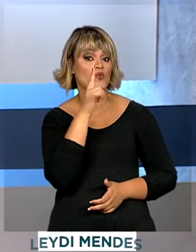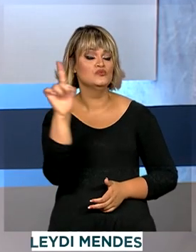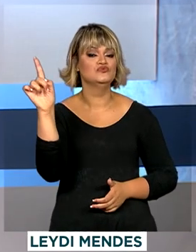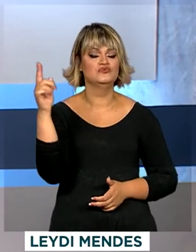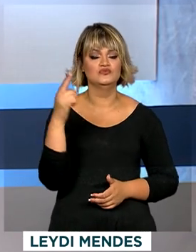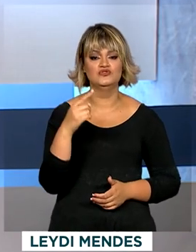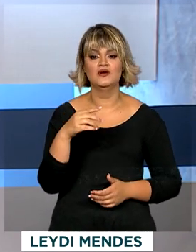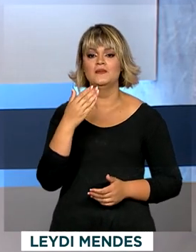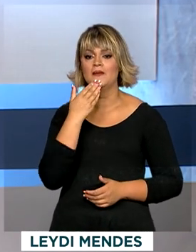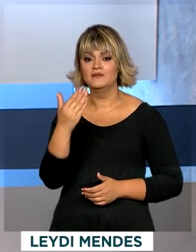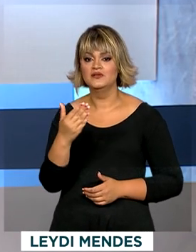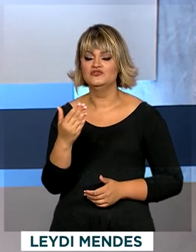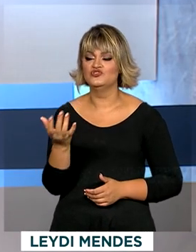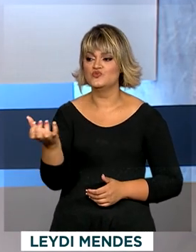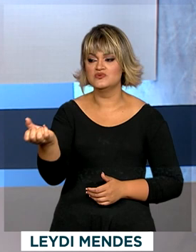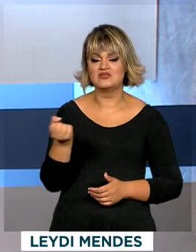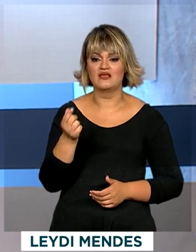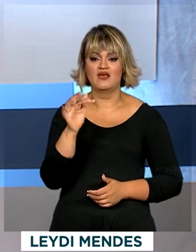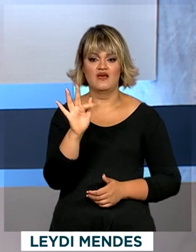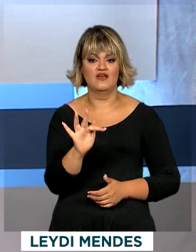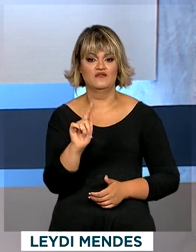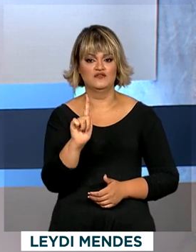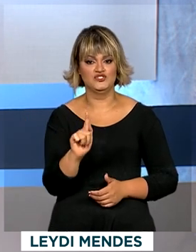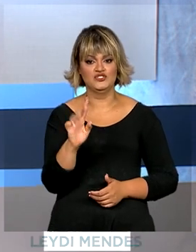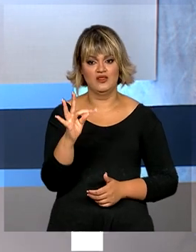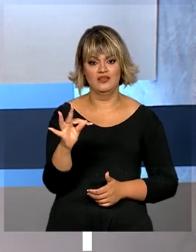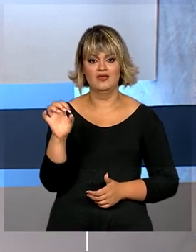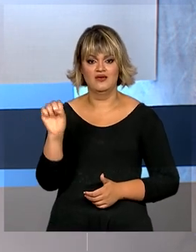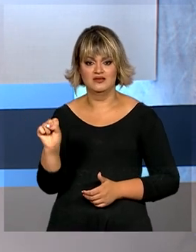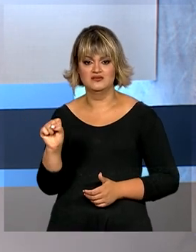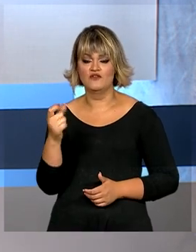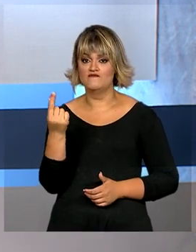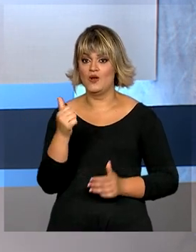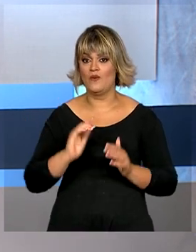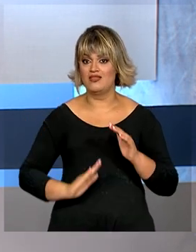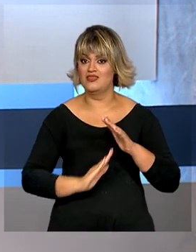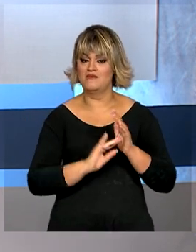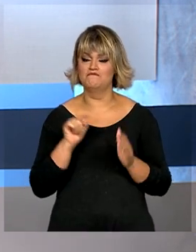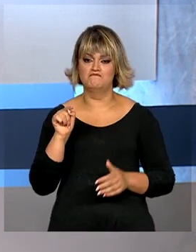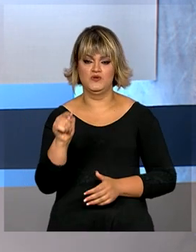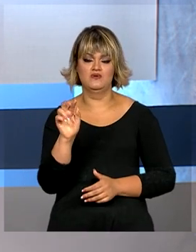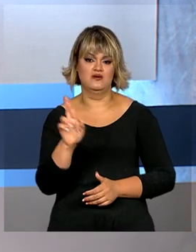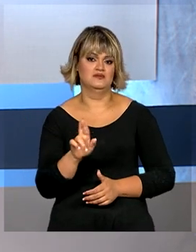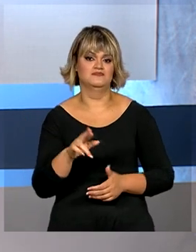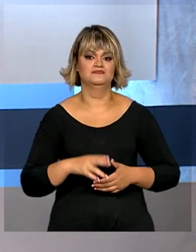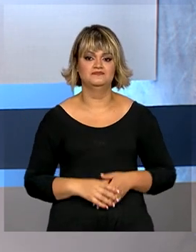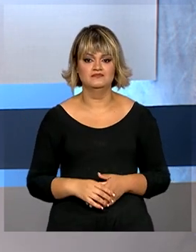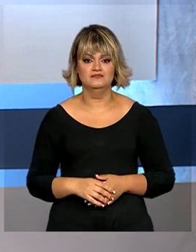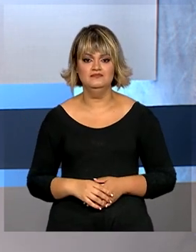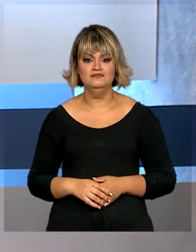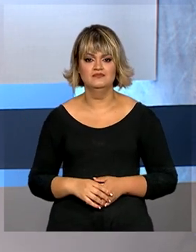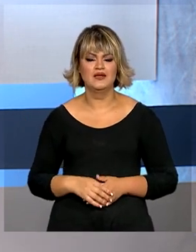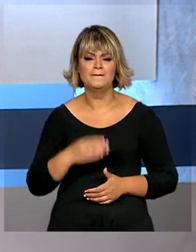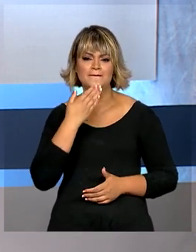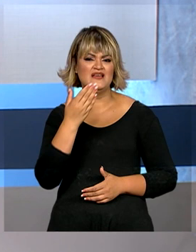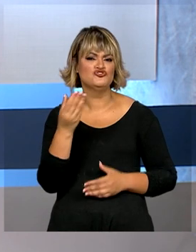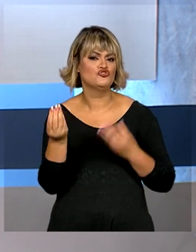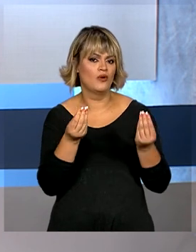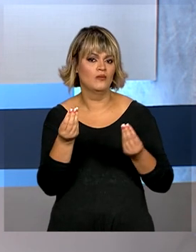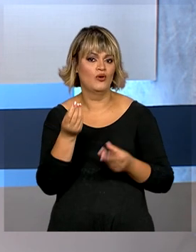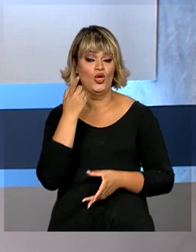último dia para solicitar o saque extraordinário do FGTS de até mil reais. Veja como